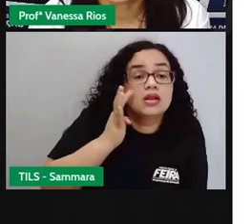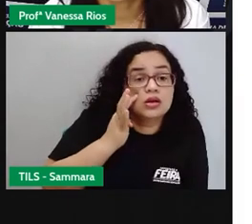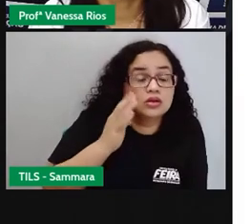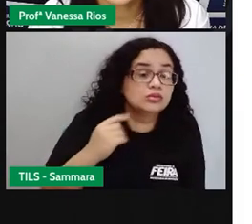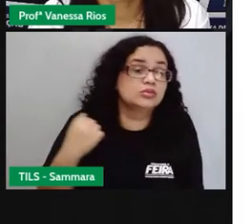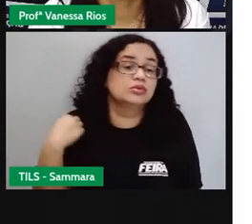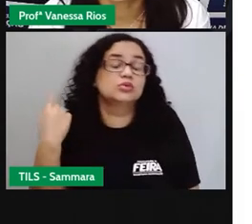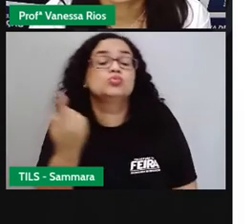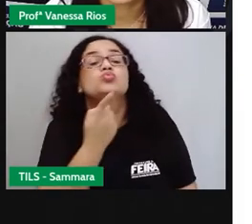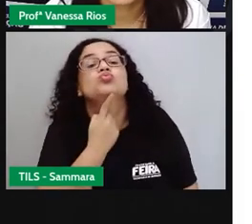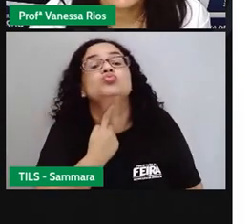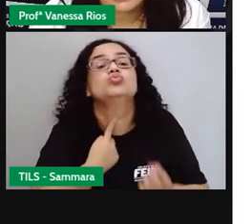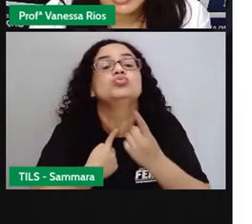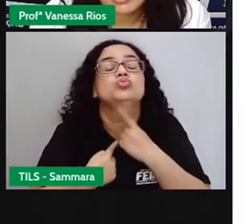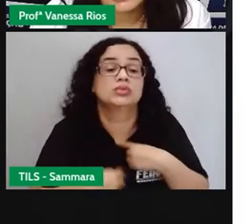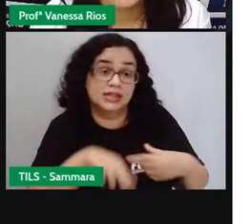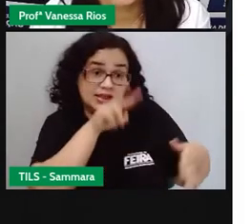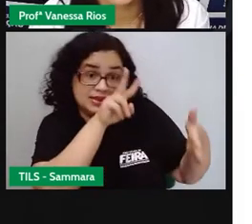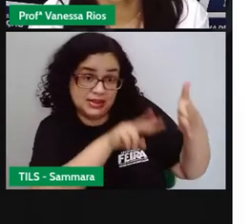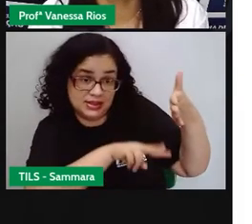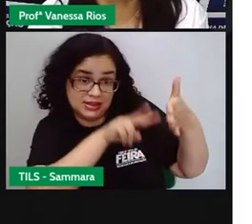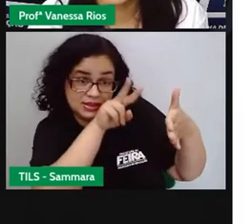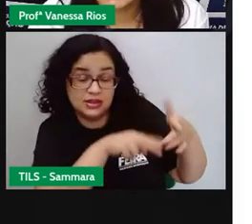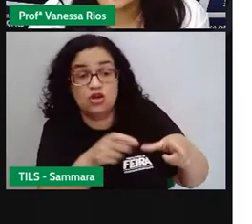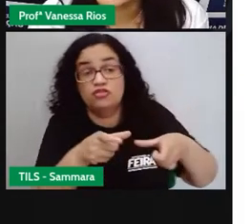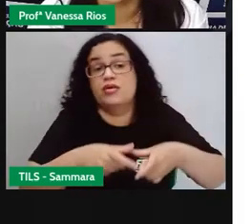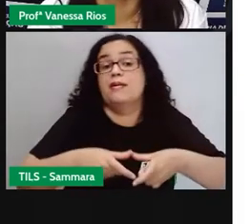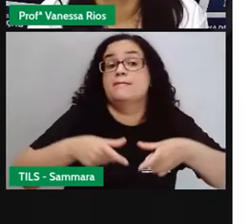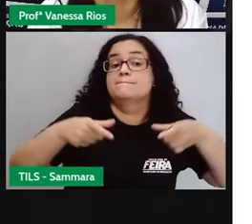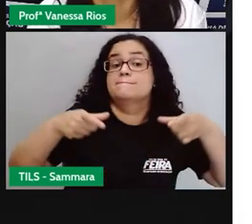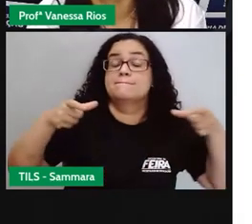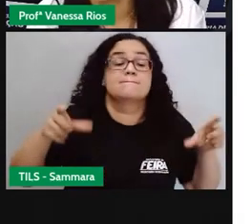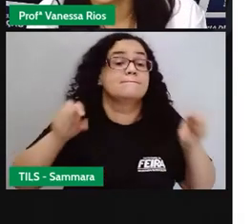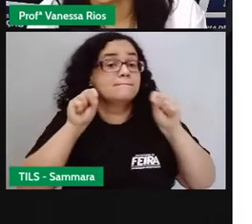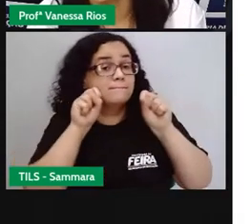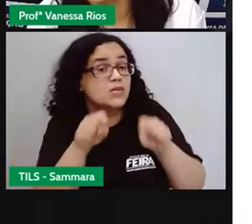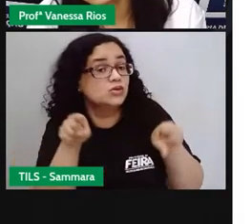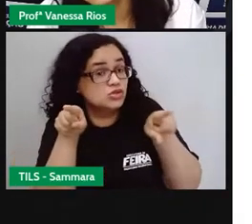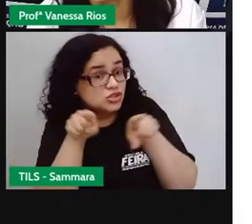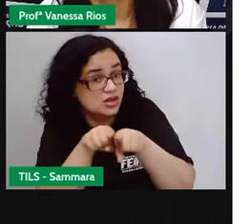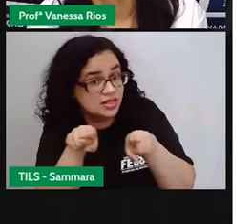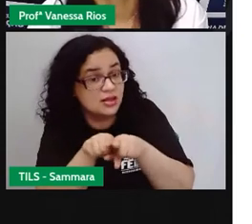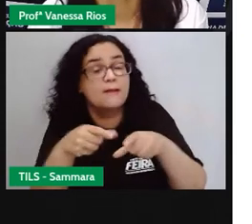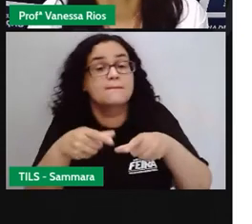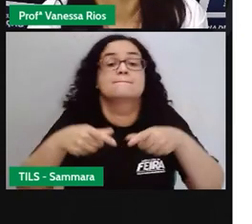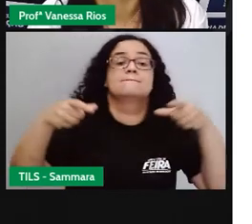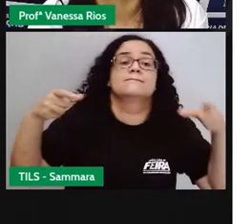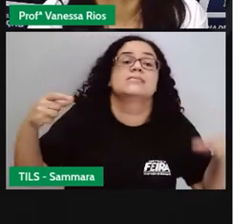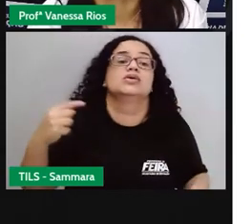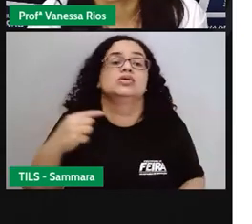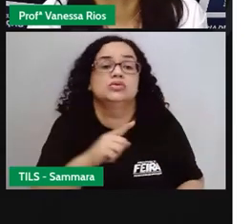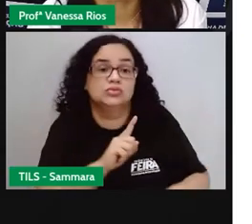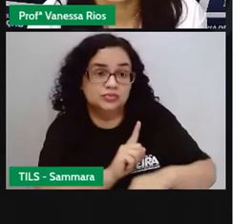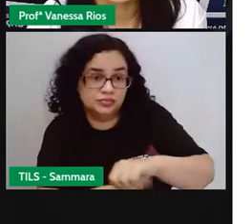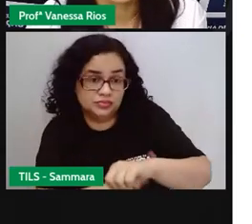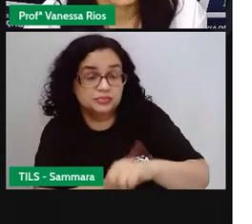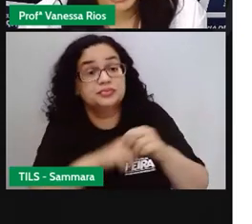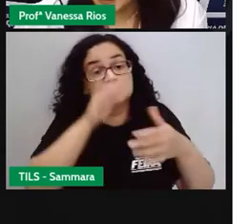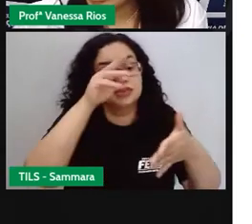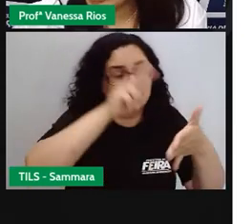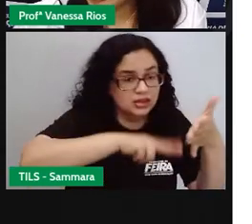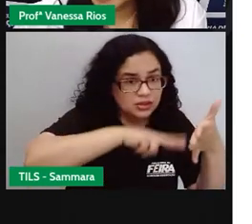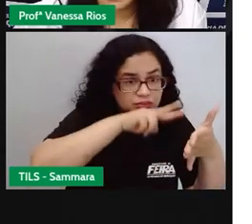o seu prazer em ler está aumentando, você pode também ir aumentando o seu tempo destinado à